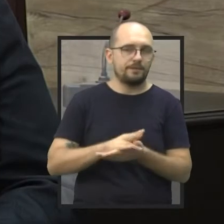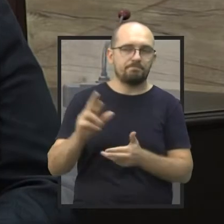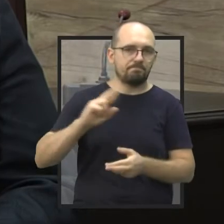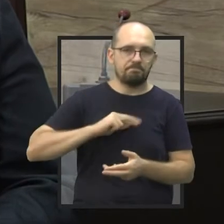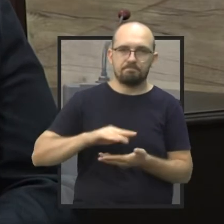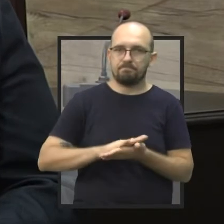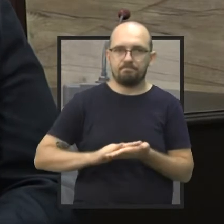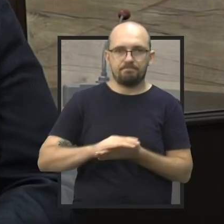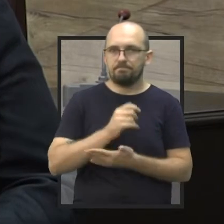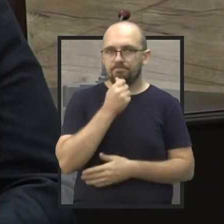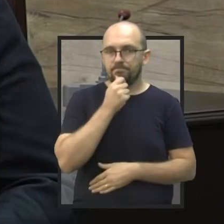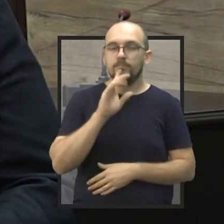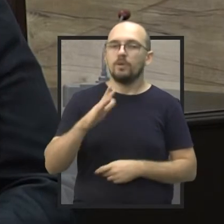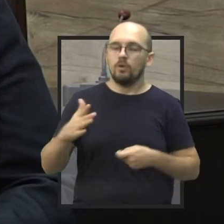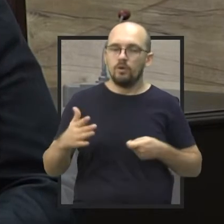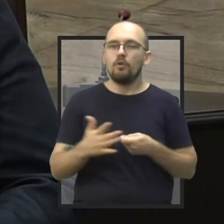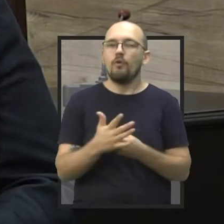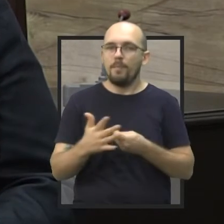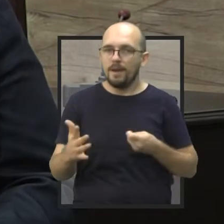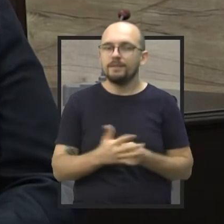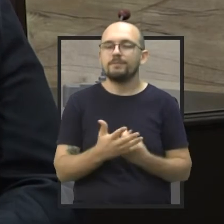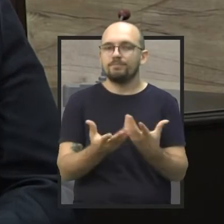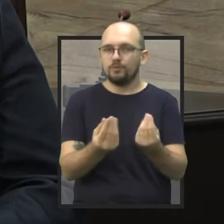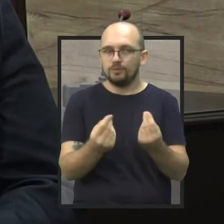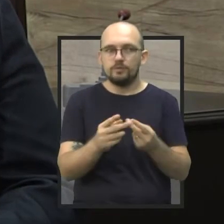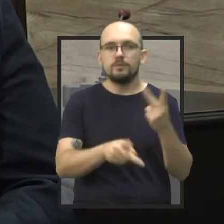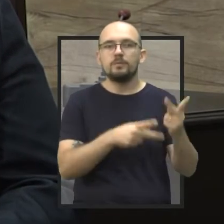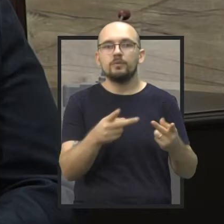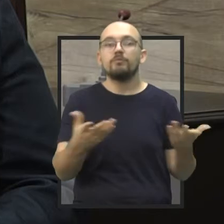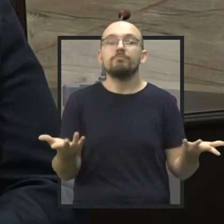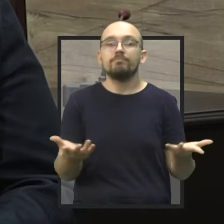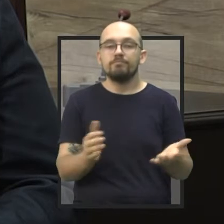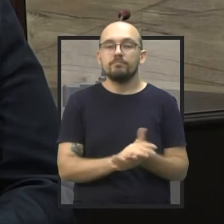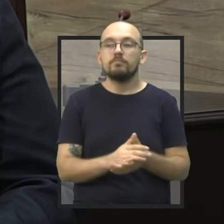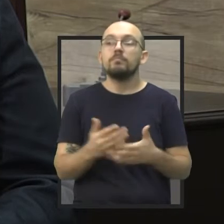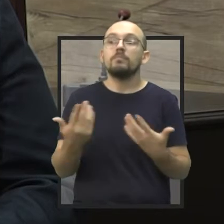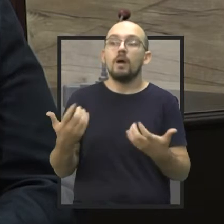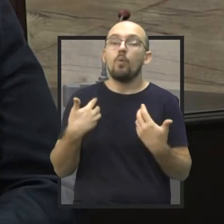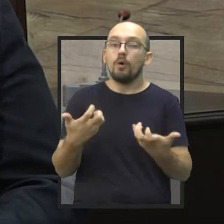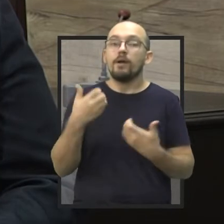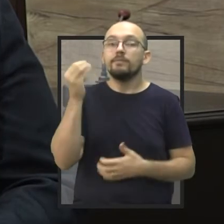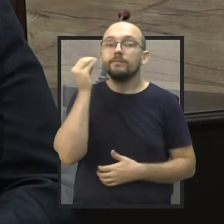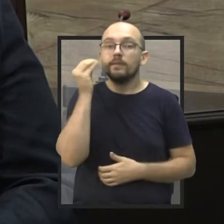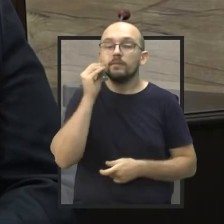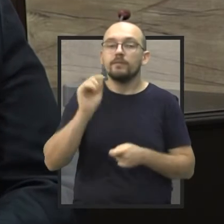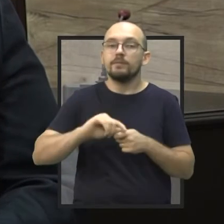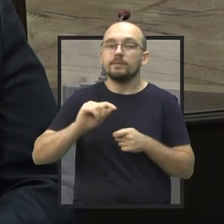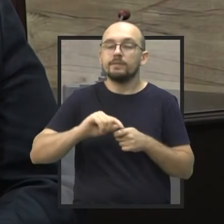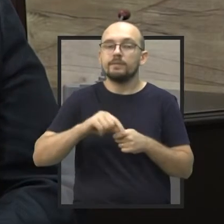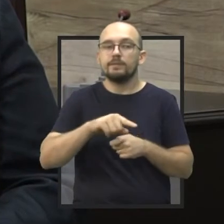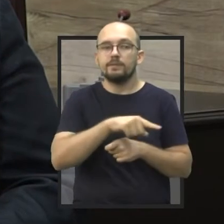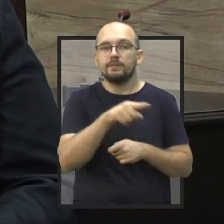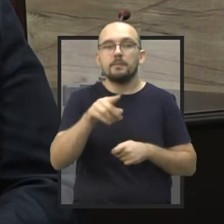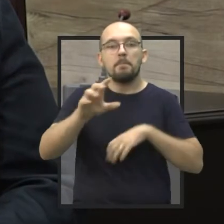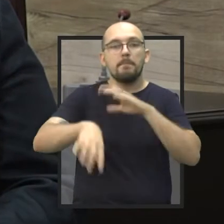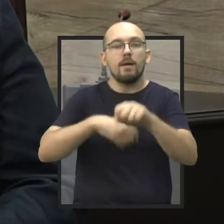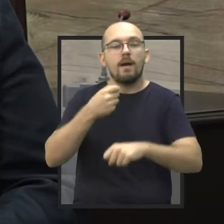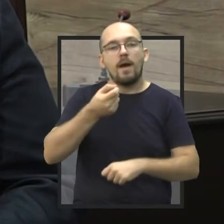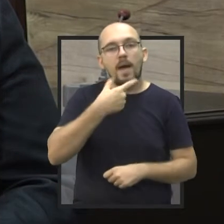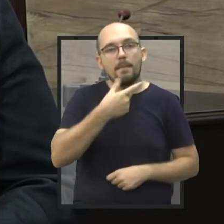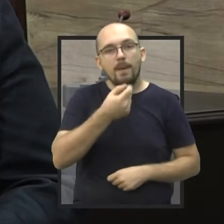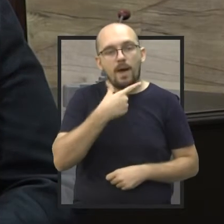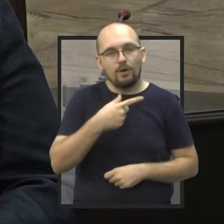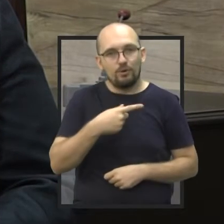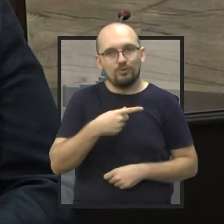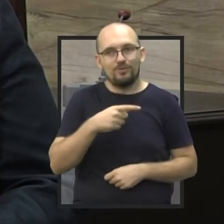respeito, mas cobrança eu recebi bastante. O pessoal está tentando fazer a... pegar os medicamentos